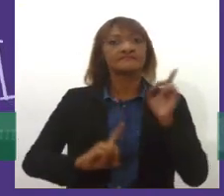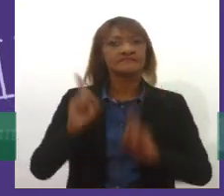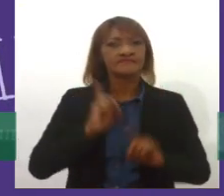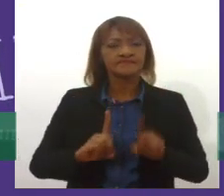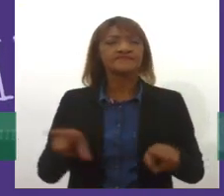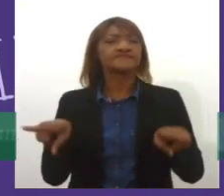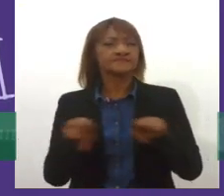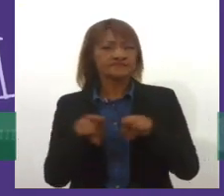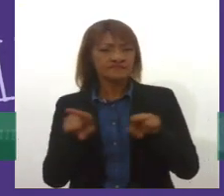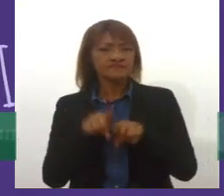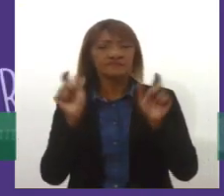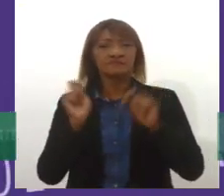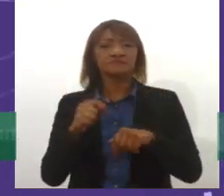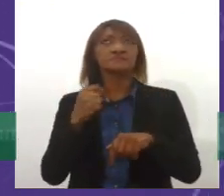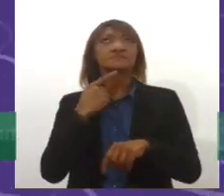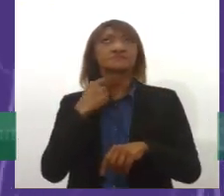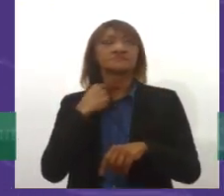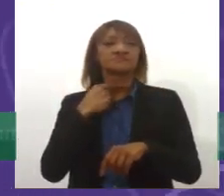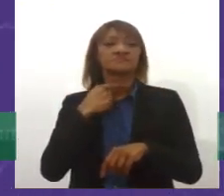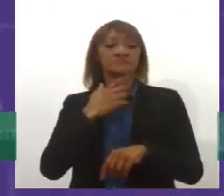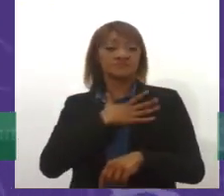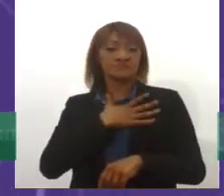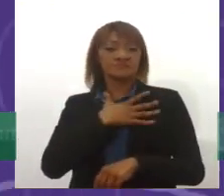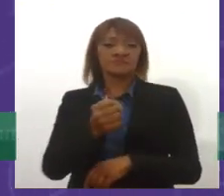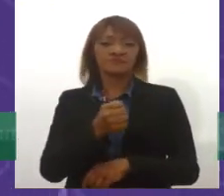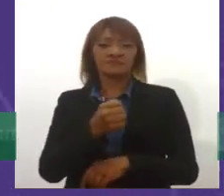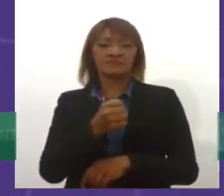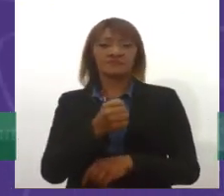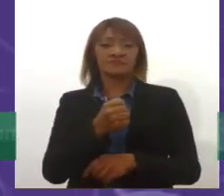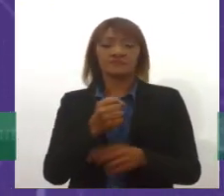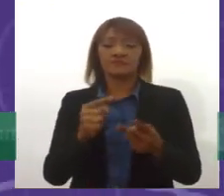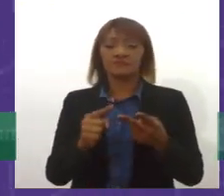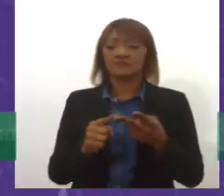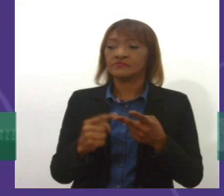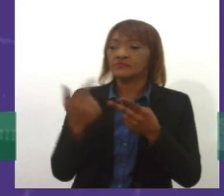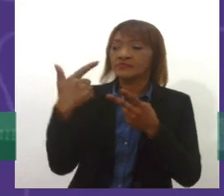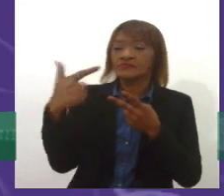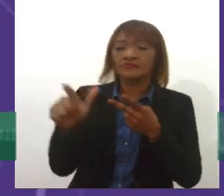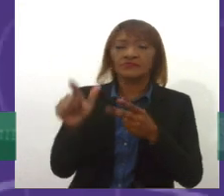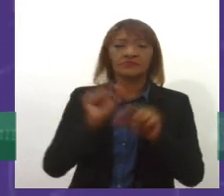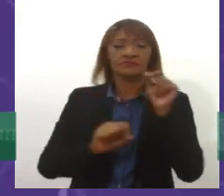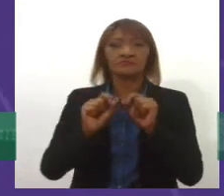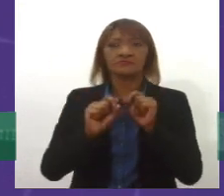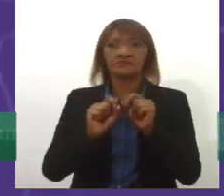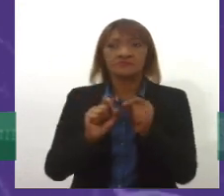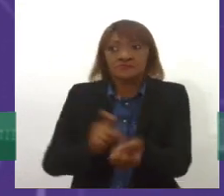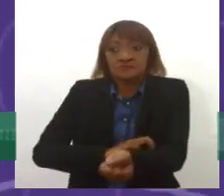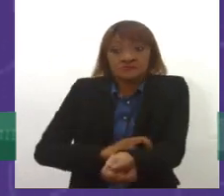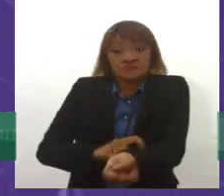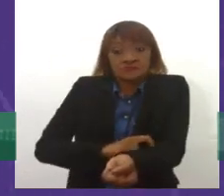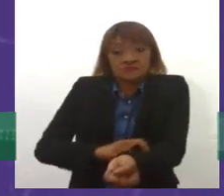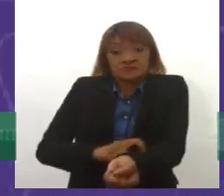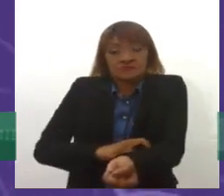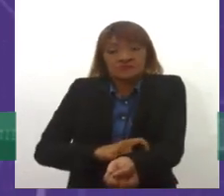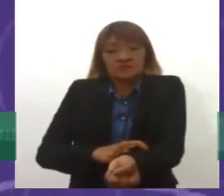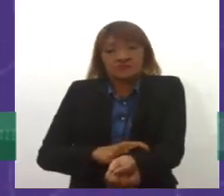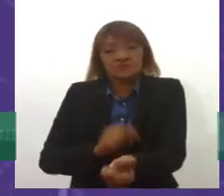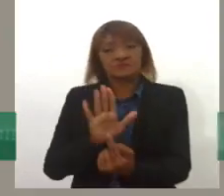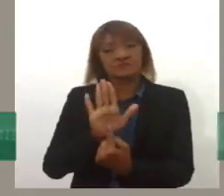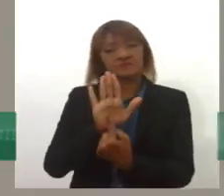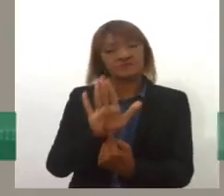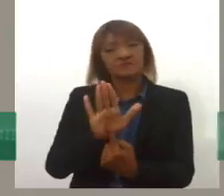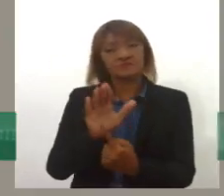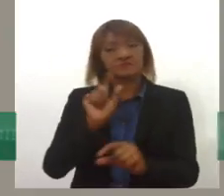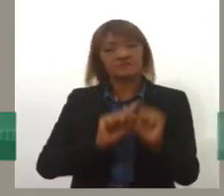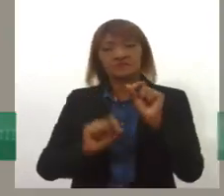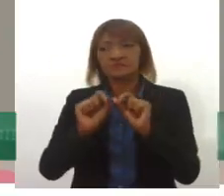pensamentos suicidas. Outro transtorno bastante comum é a ansiedade. Ela é caracterizada por